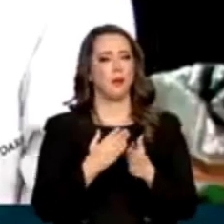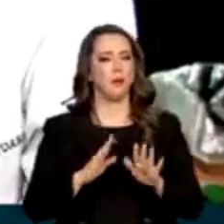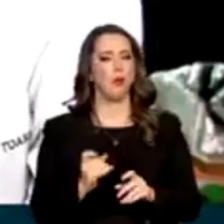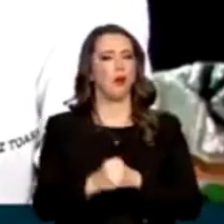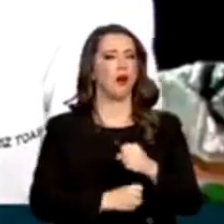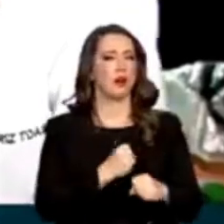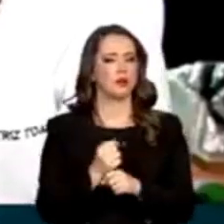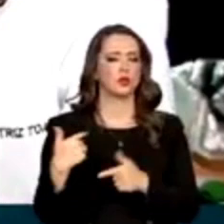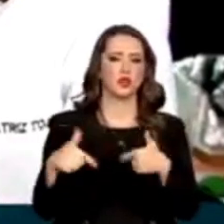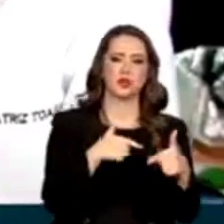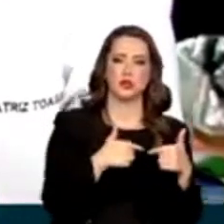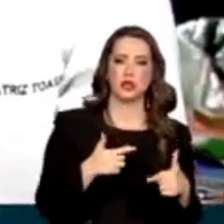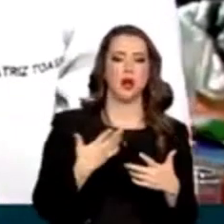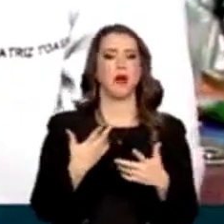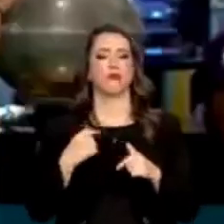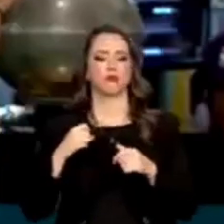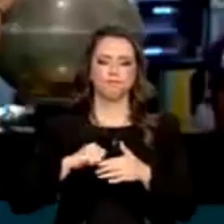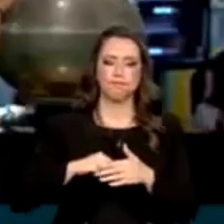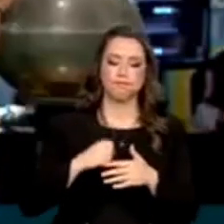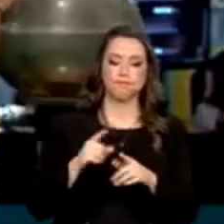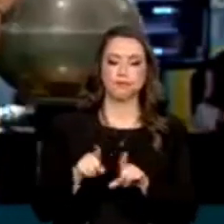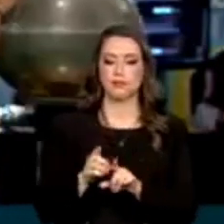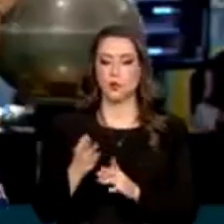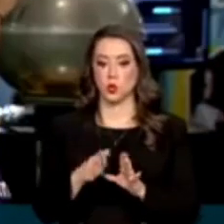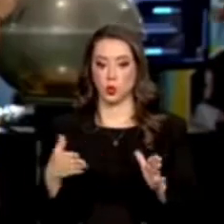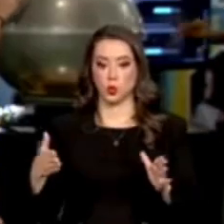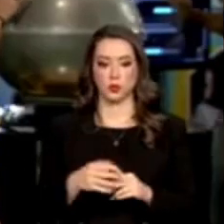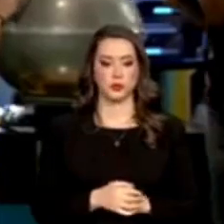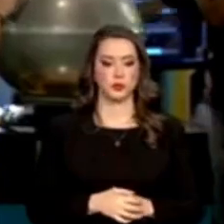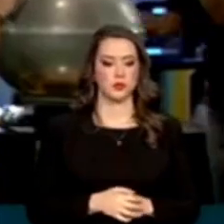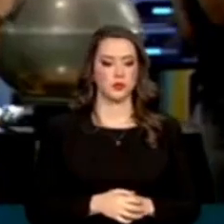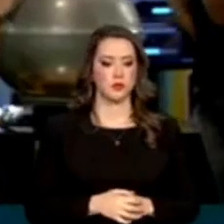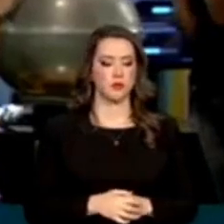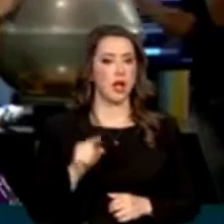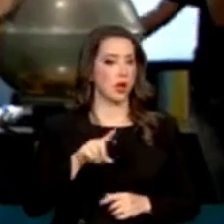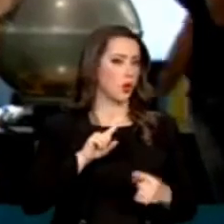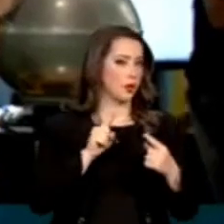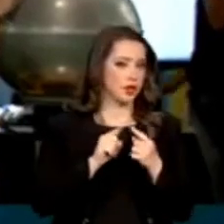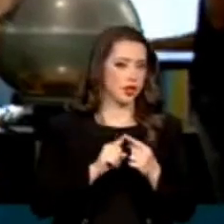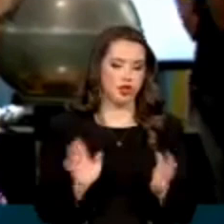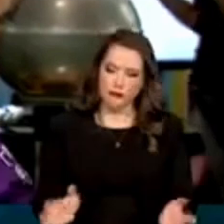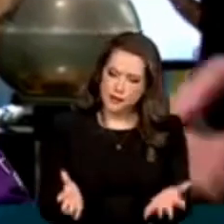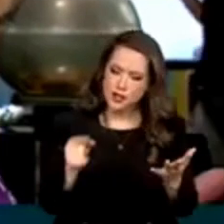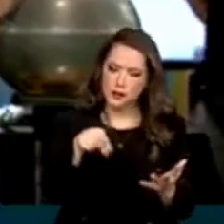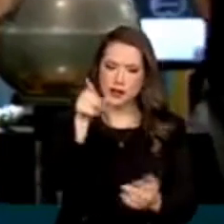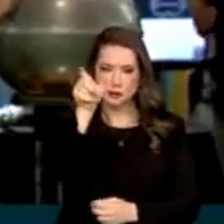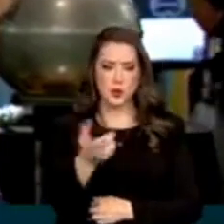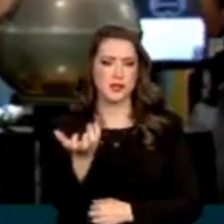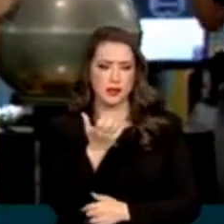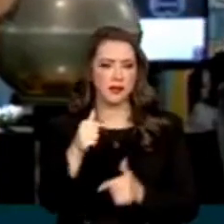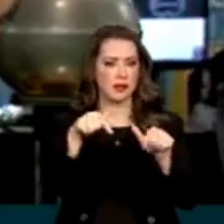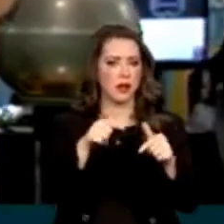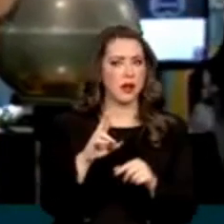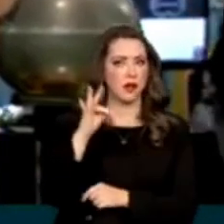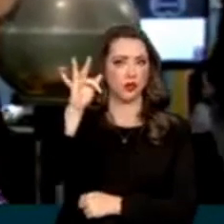de atividades intensas no setor. A finalidade aqui é despertar vocações para a científica e tecnológica, principalmente nas crianças, nos jovens